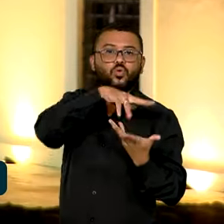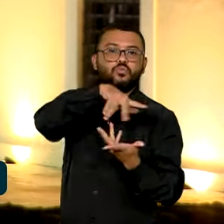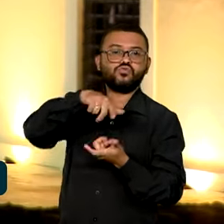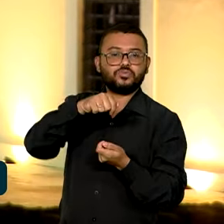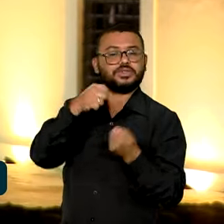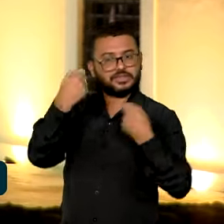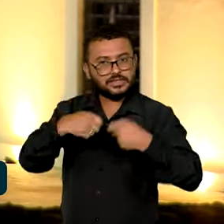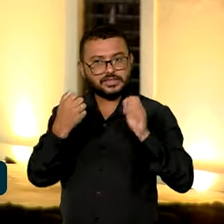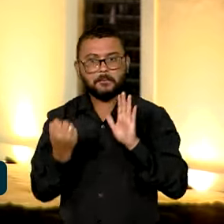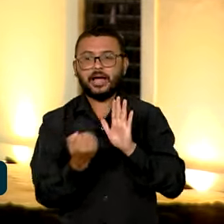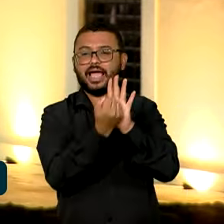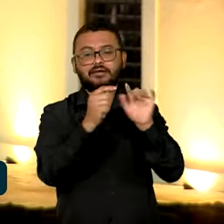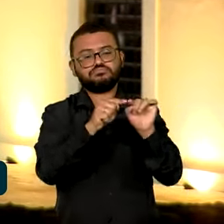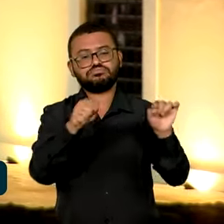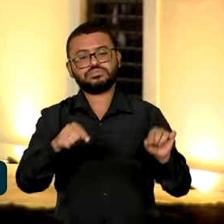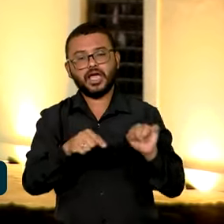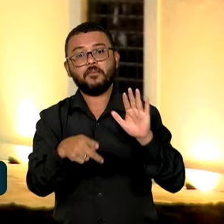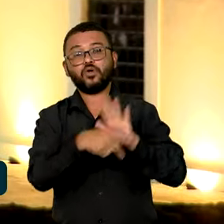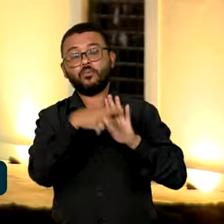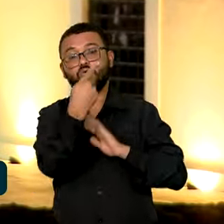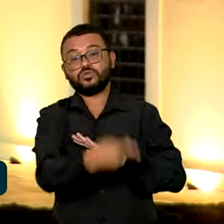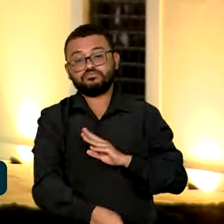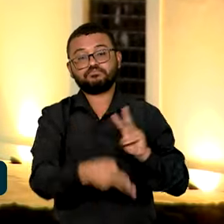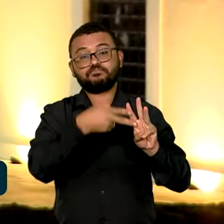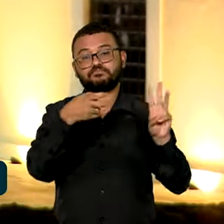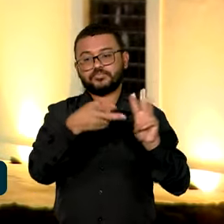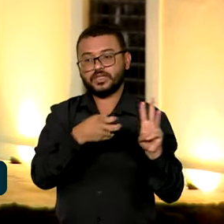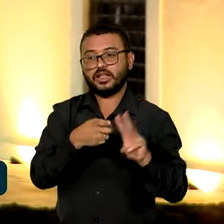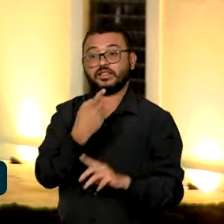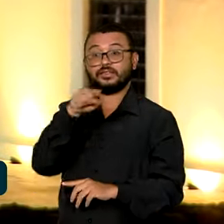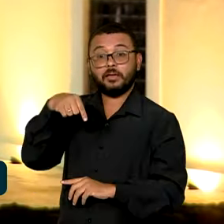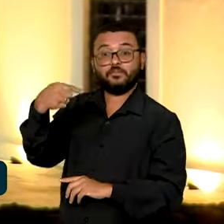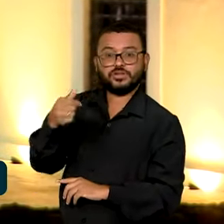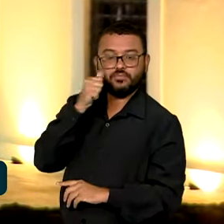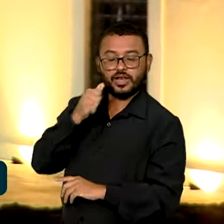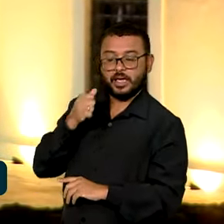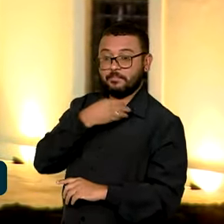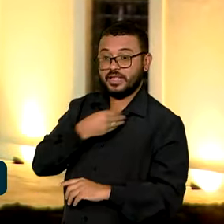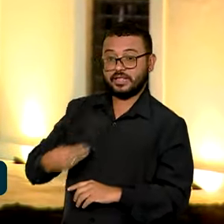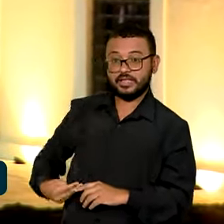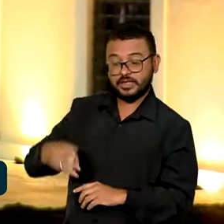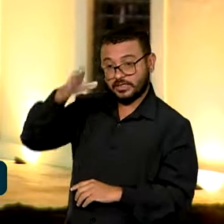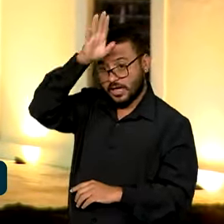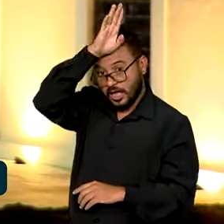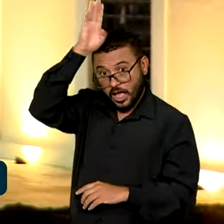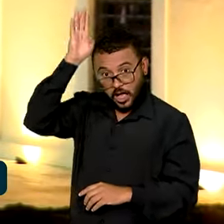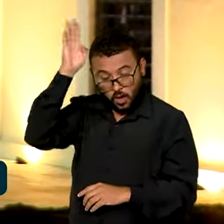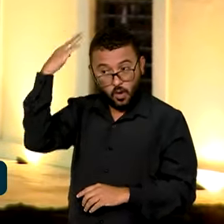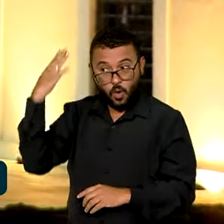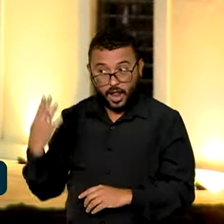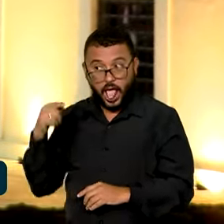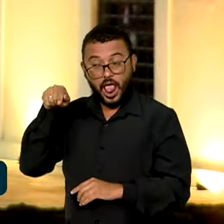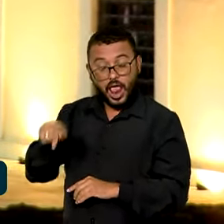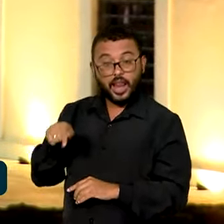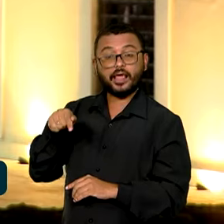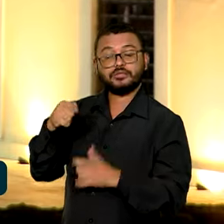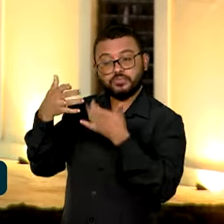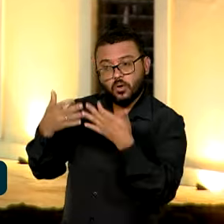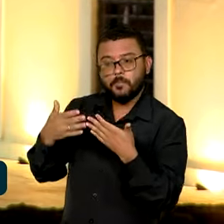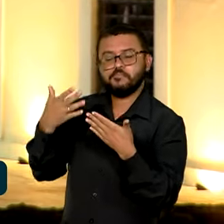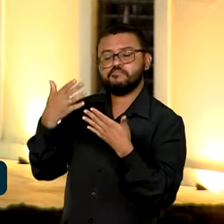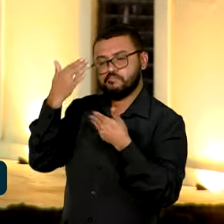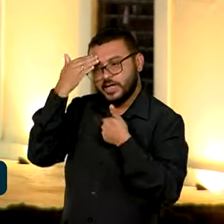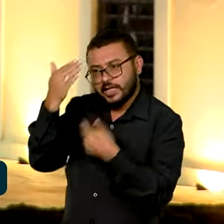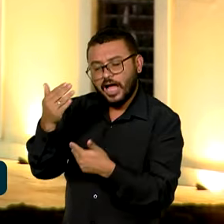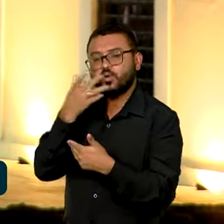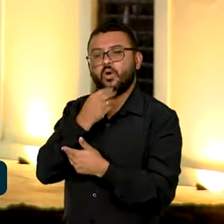demarcação de terras indígenas. Também tomou a palavra a ministra dos povos indígenas, Sônia Guajajara, que elogiou a vinda de Emmanuel Macron